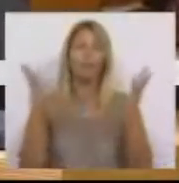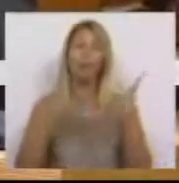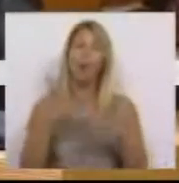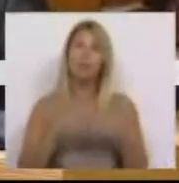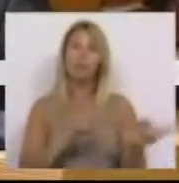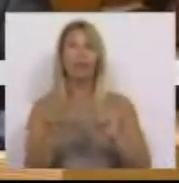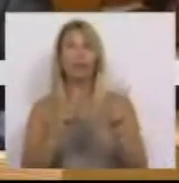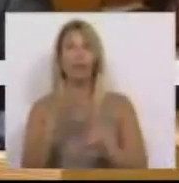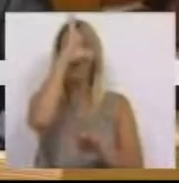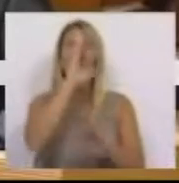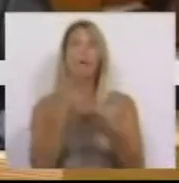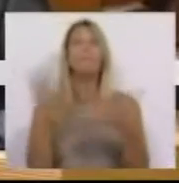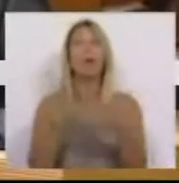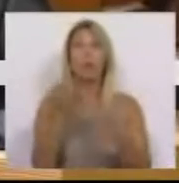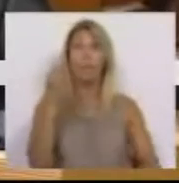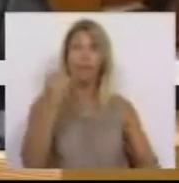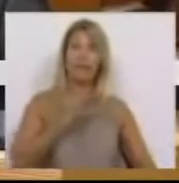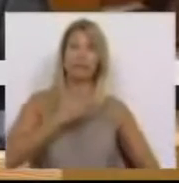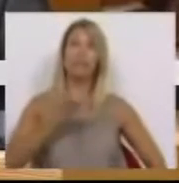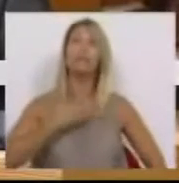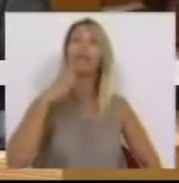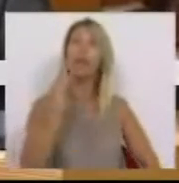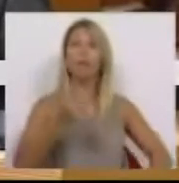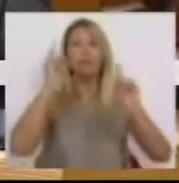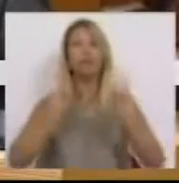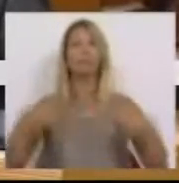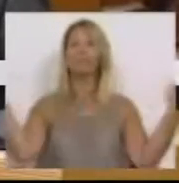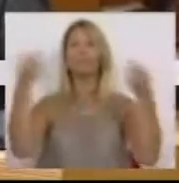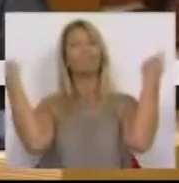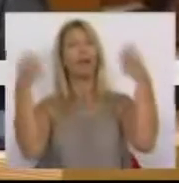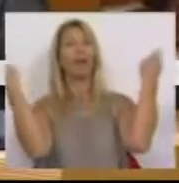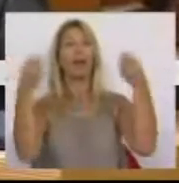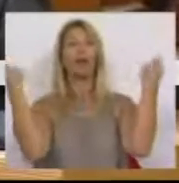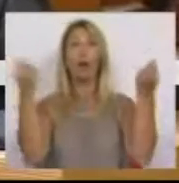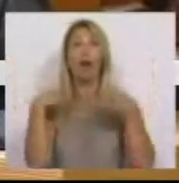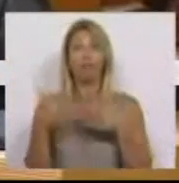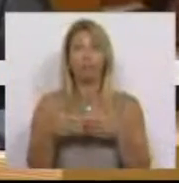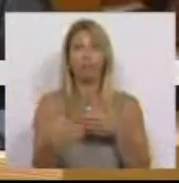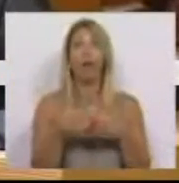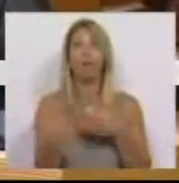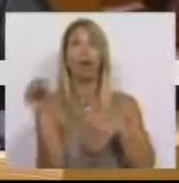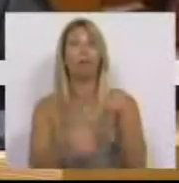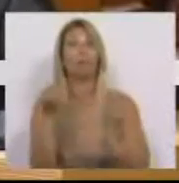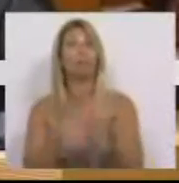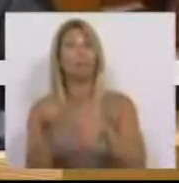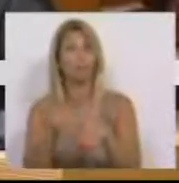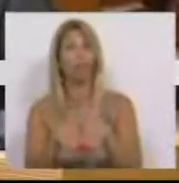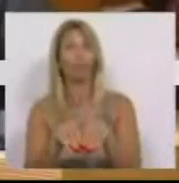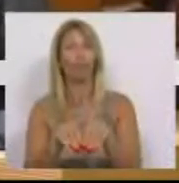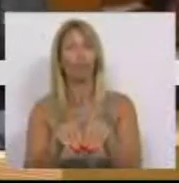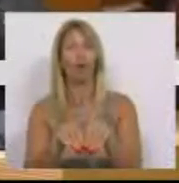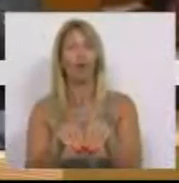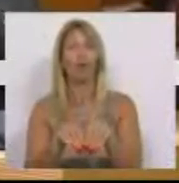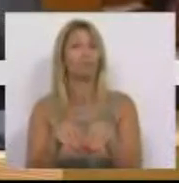Governo e a maioria PSD e CDS dão início à campanha eleitoral para as próximas eleições legislativas tentando, tal como